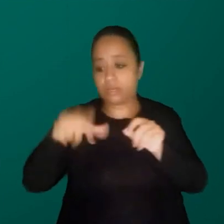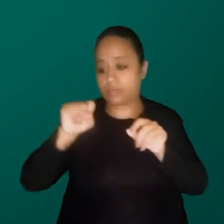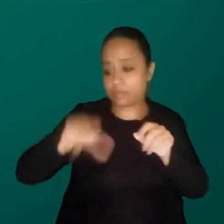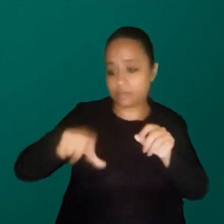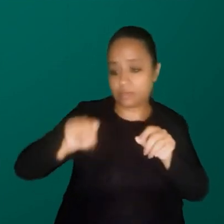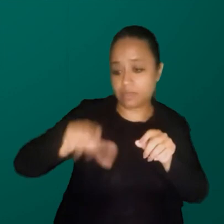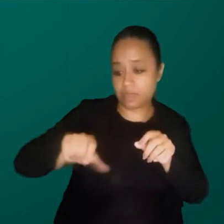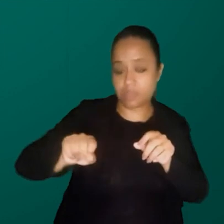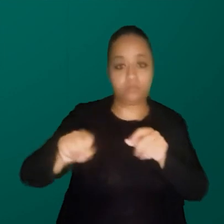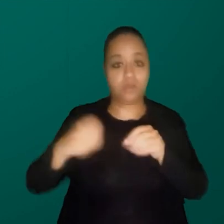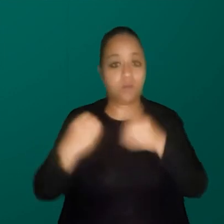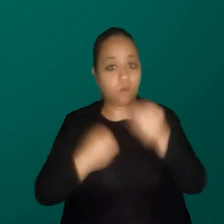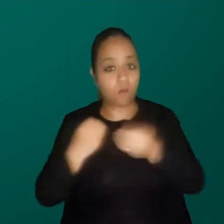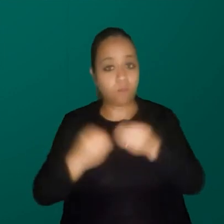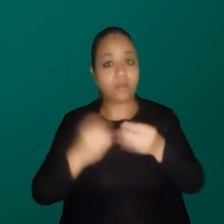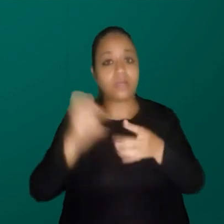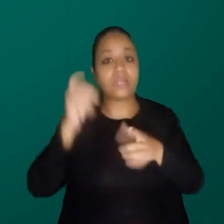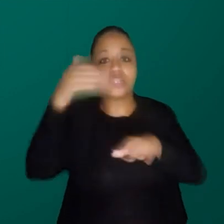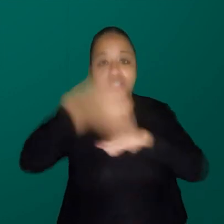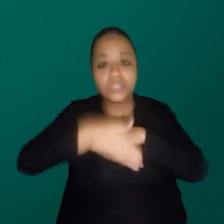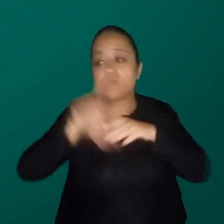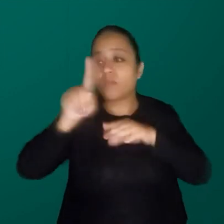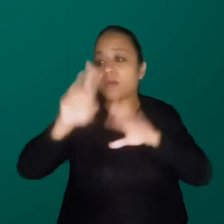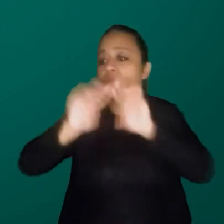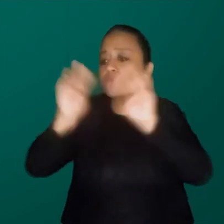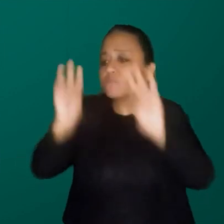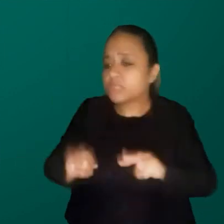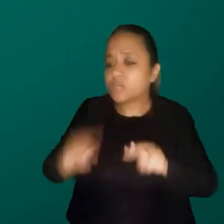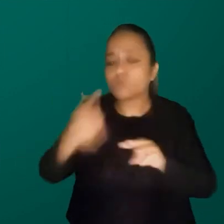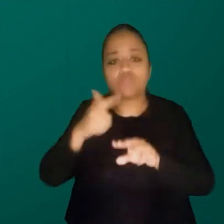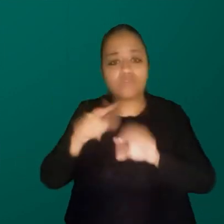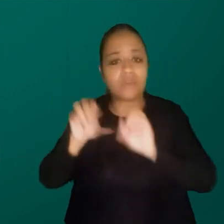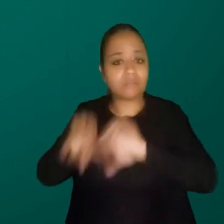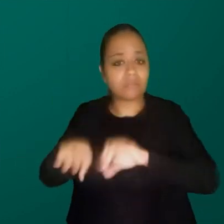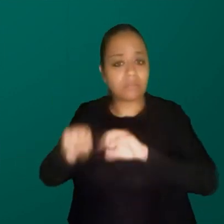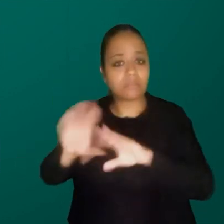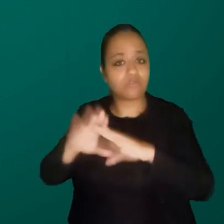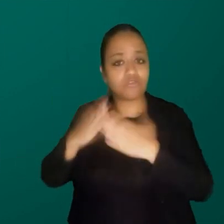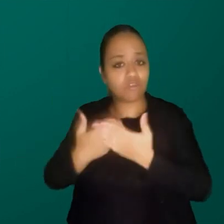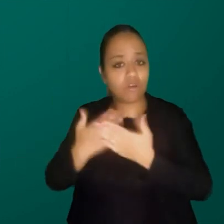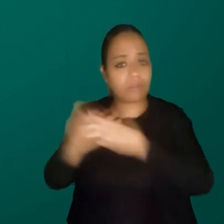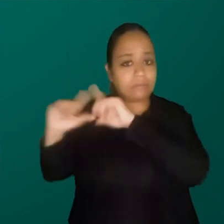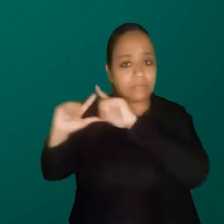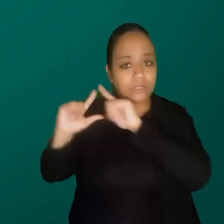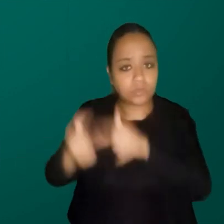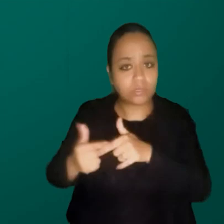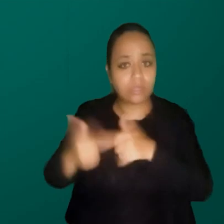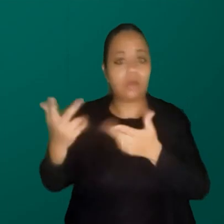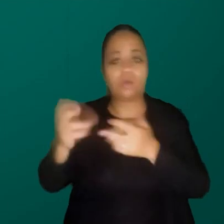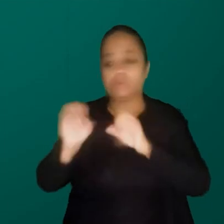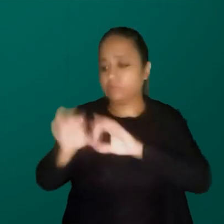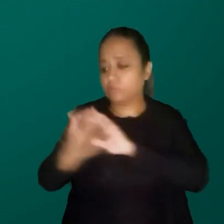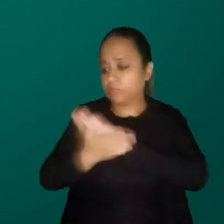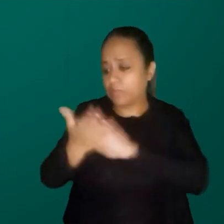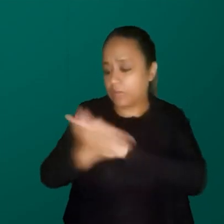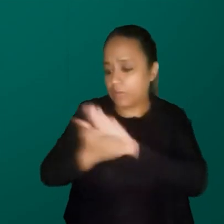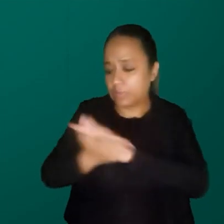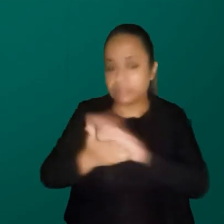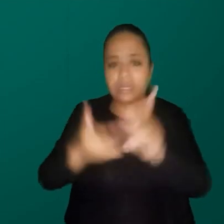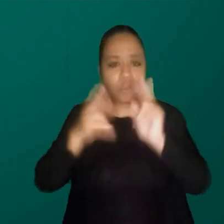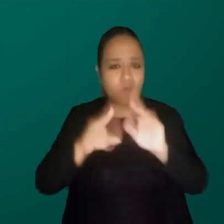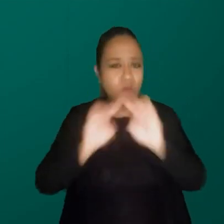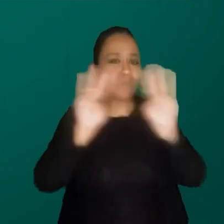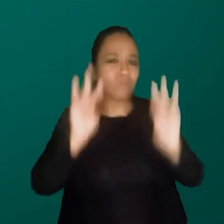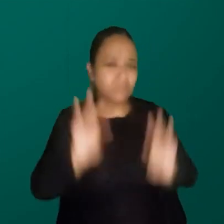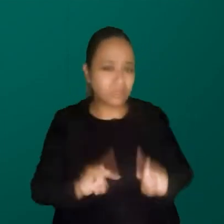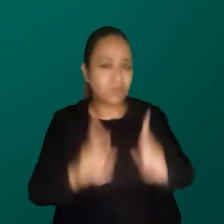lésbicas, por exemplo. Então, elas chegam no museu, elas não tiveram isso na escola, porque a escola ainda faz o que os